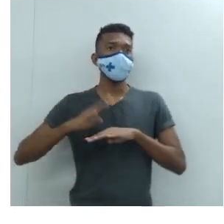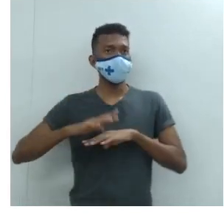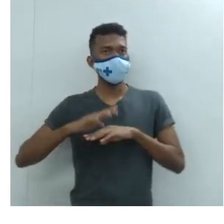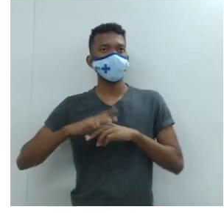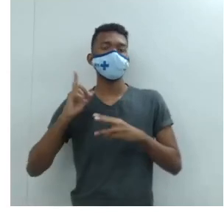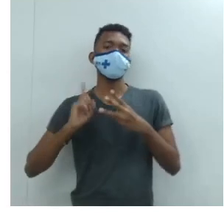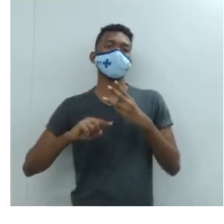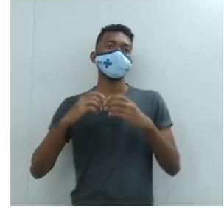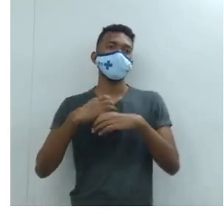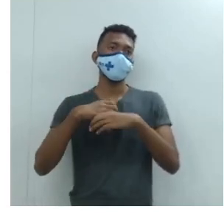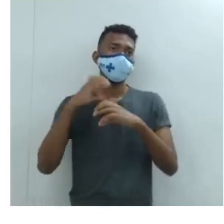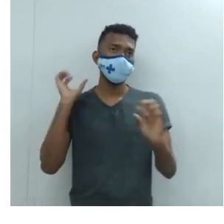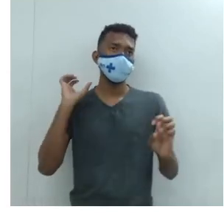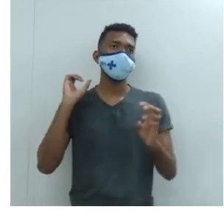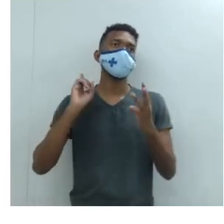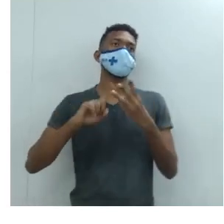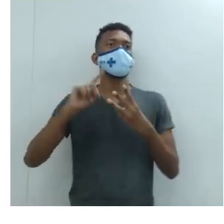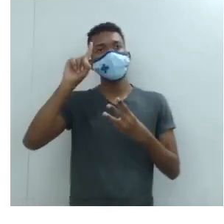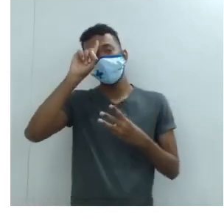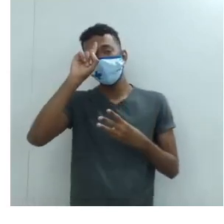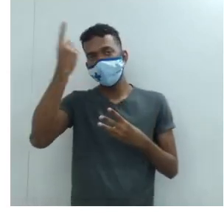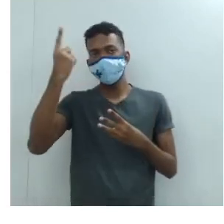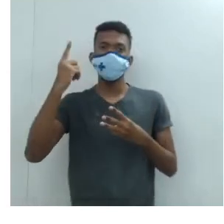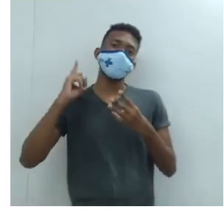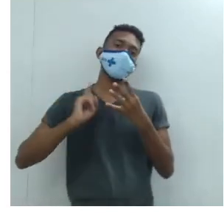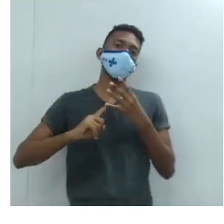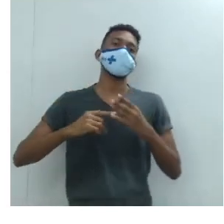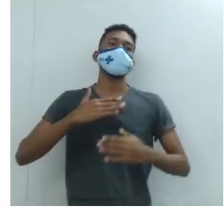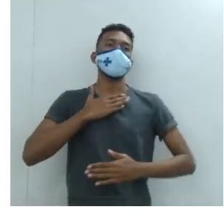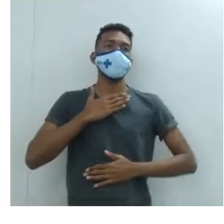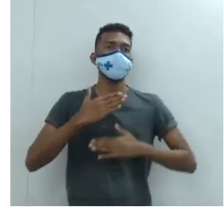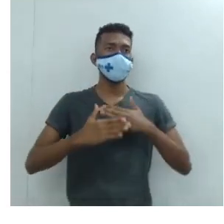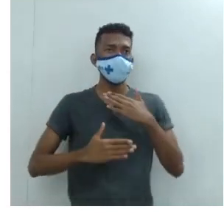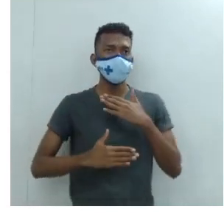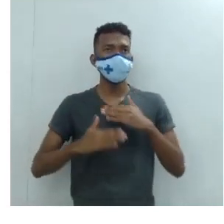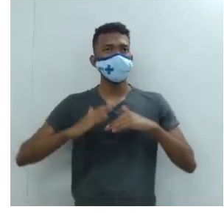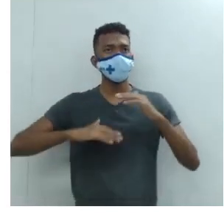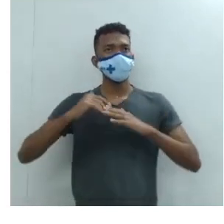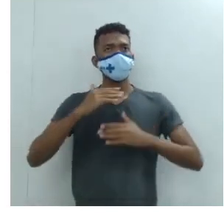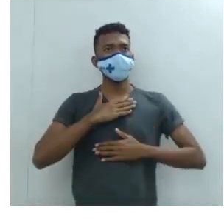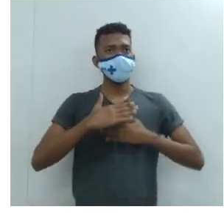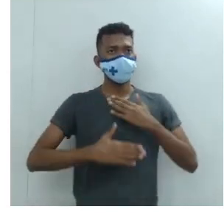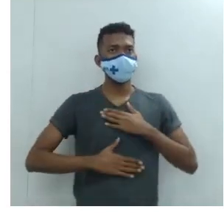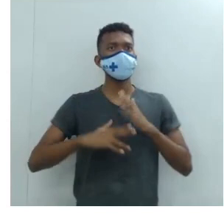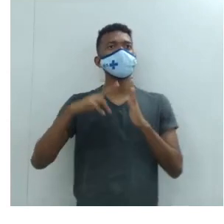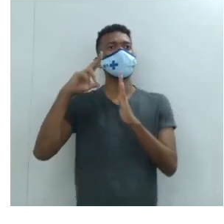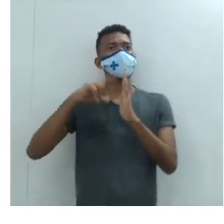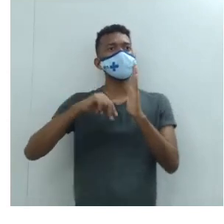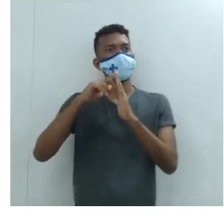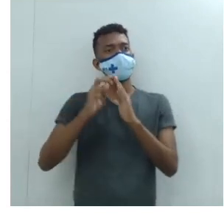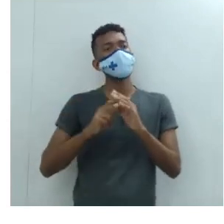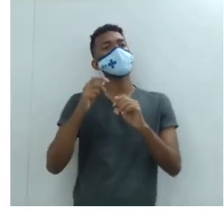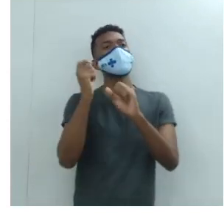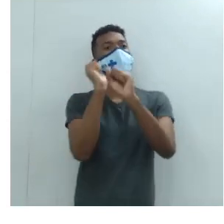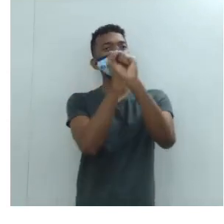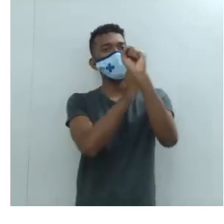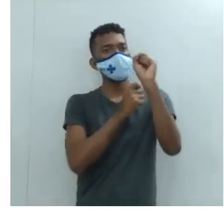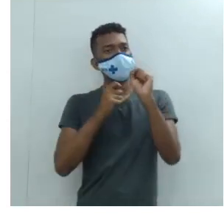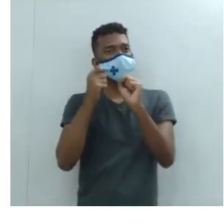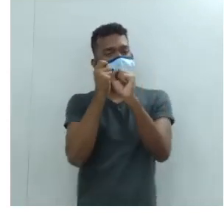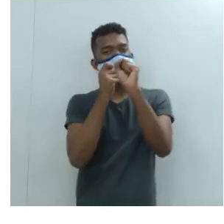matemático, engenheiro, inventor, anatomista, pintor,